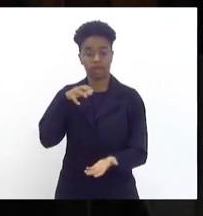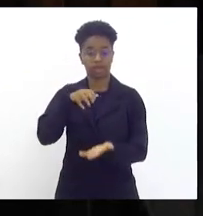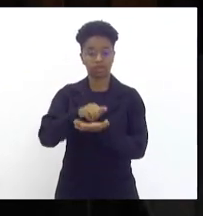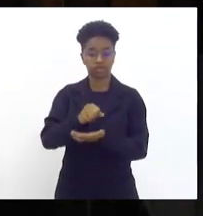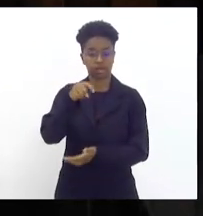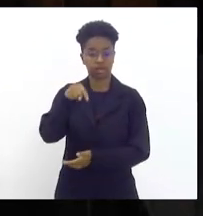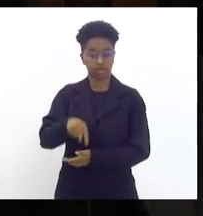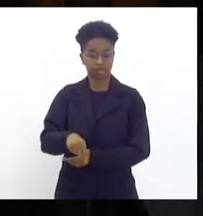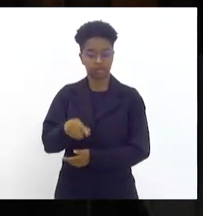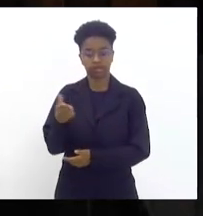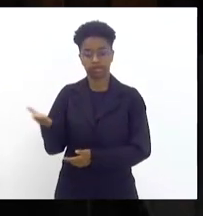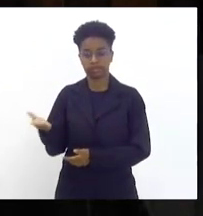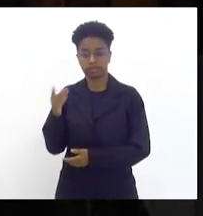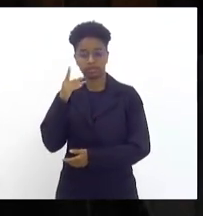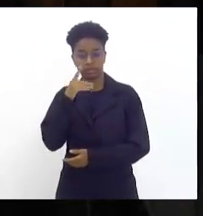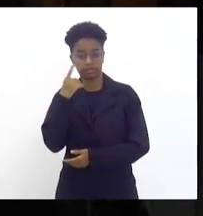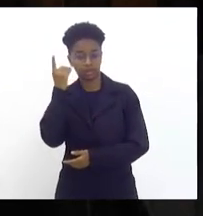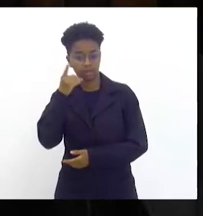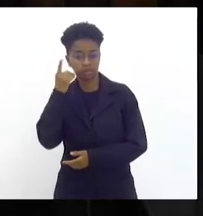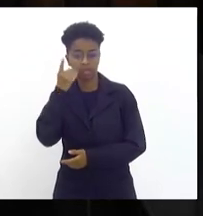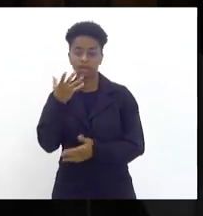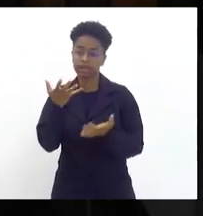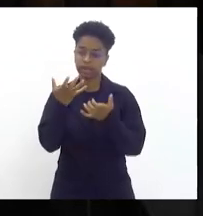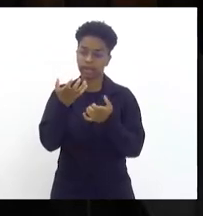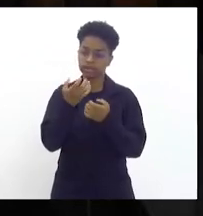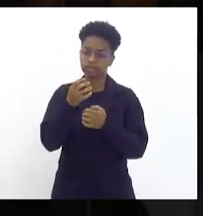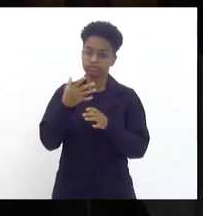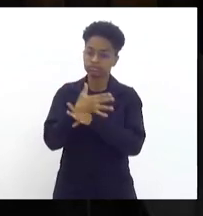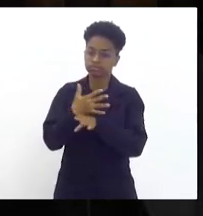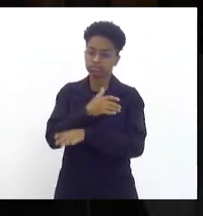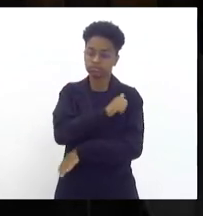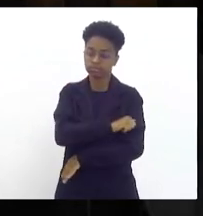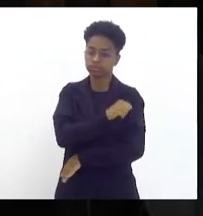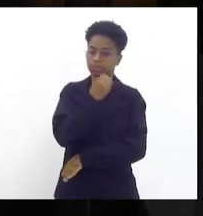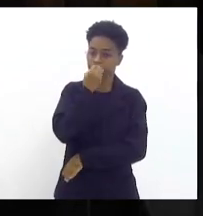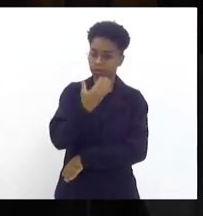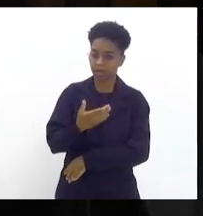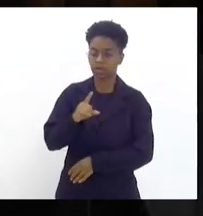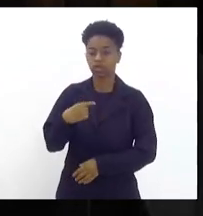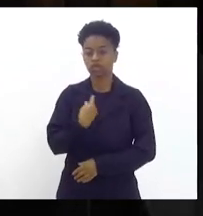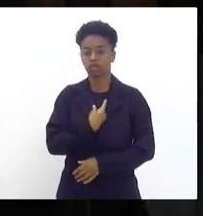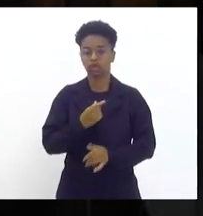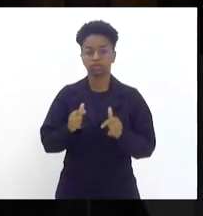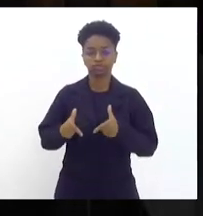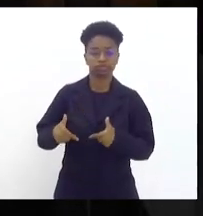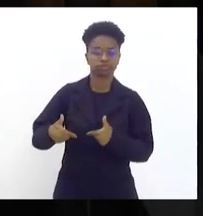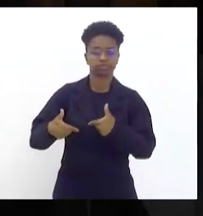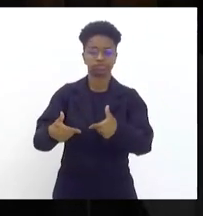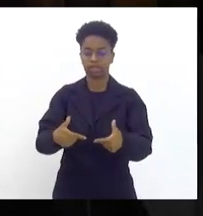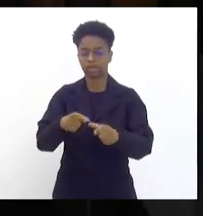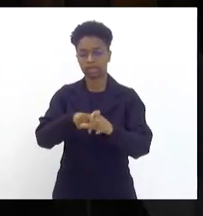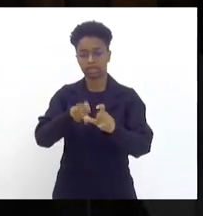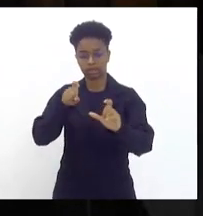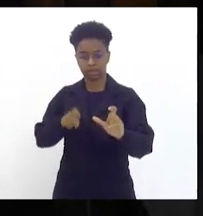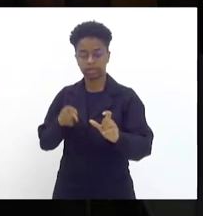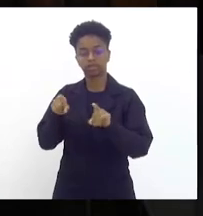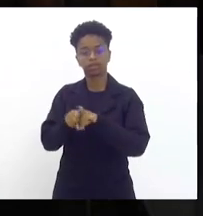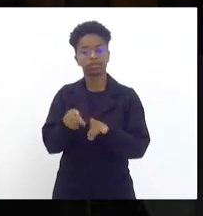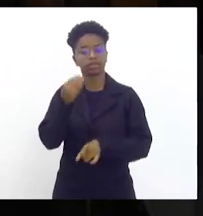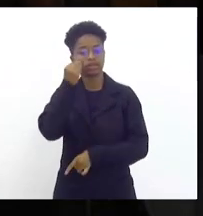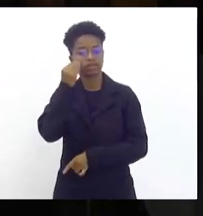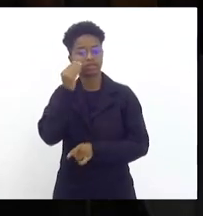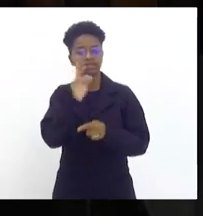desse nobre deputado que quer o bem da cidade do estado do Rio de Janeiro fazemos um mandato independente procurando ajudar